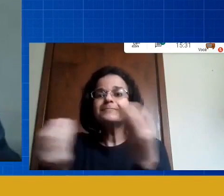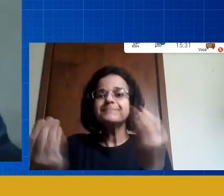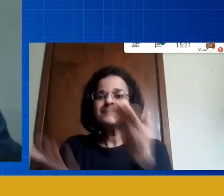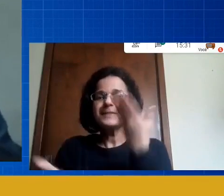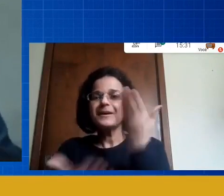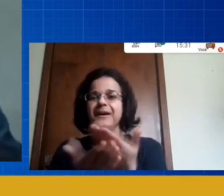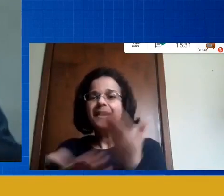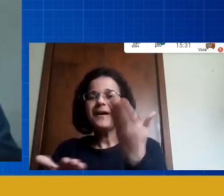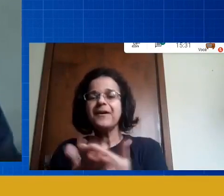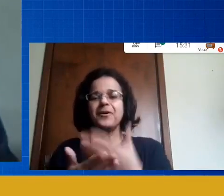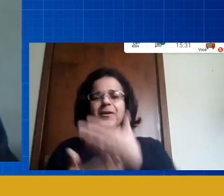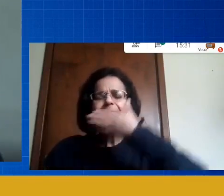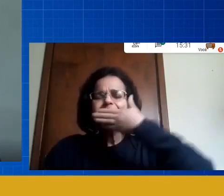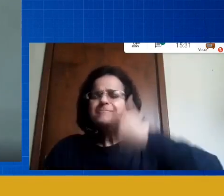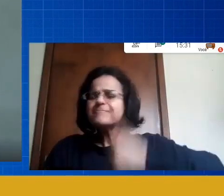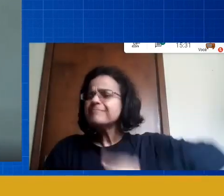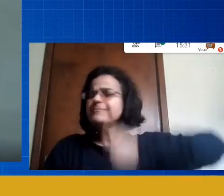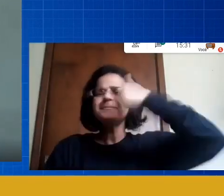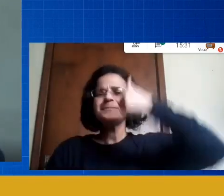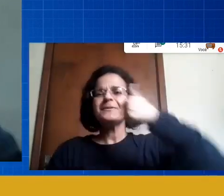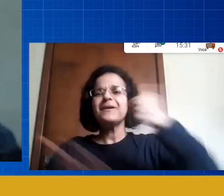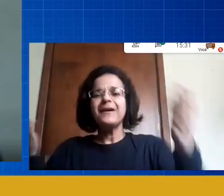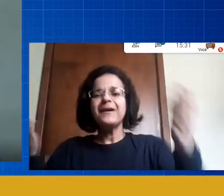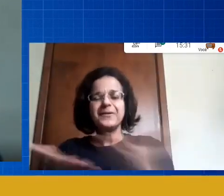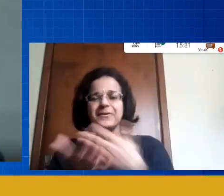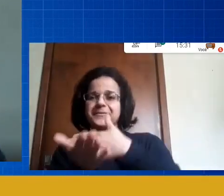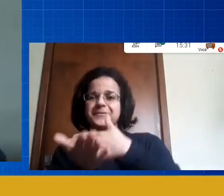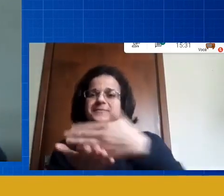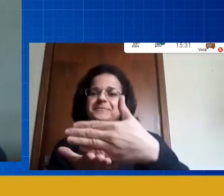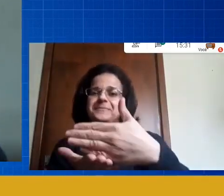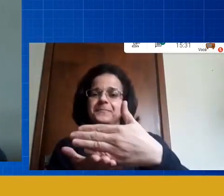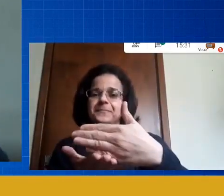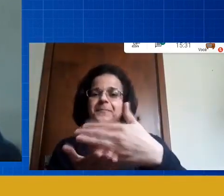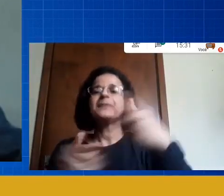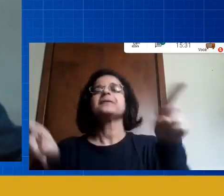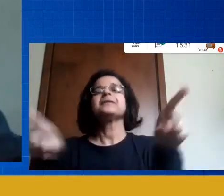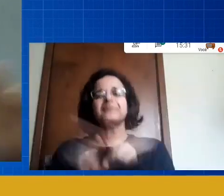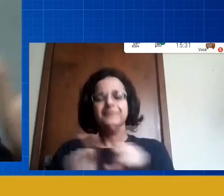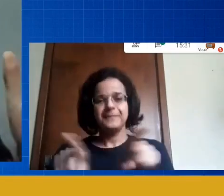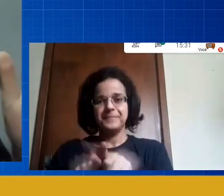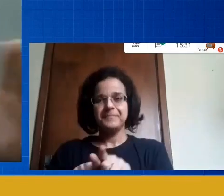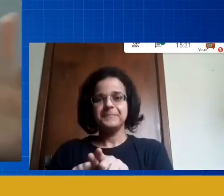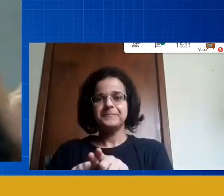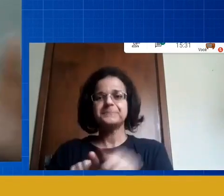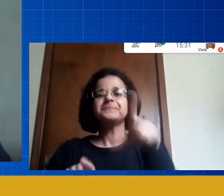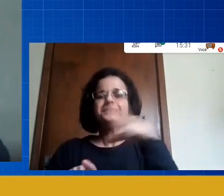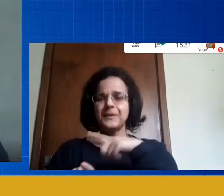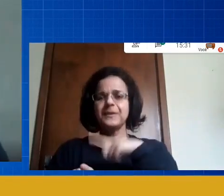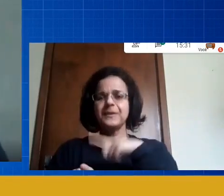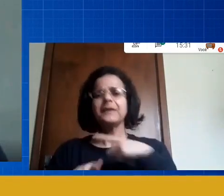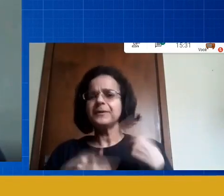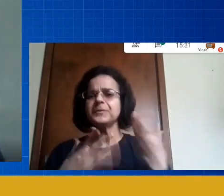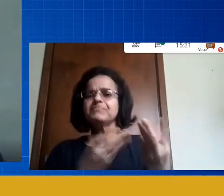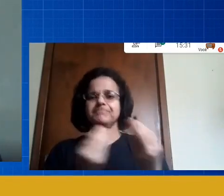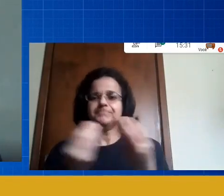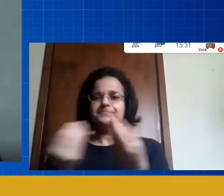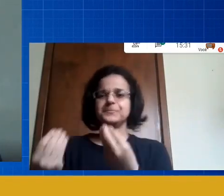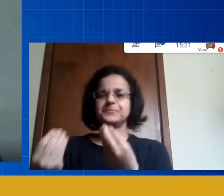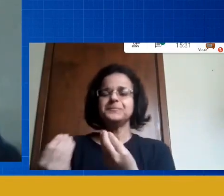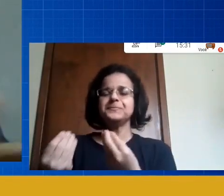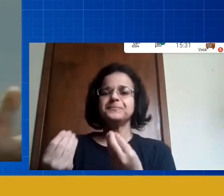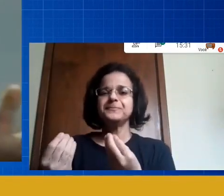vai sair a partir de agora inclusive é tem um monte um monte aí de